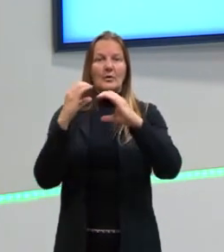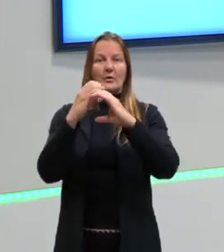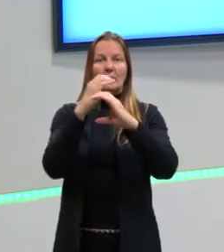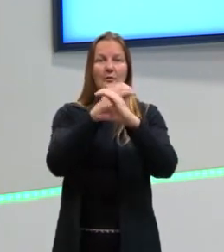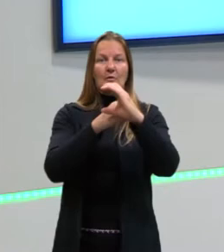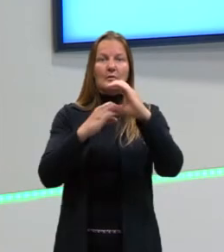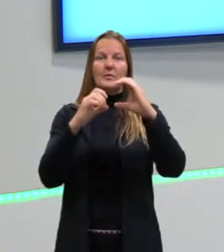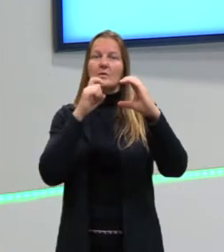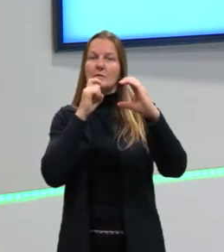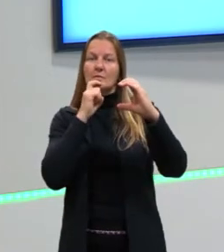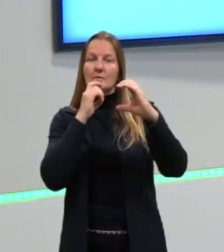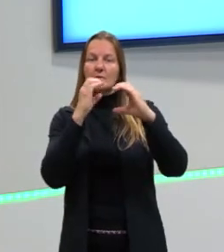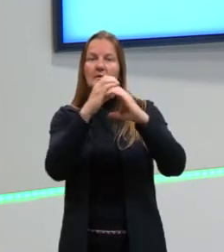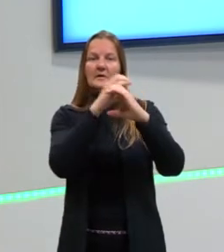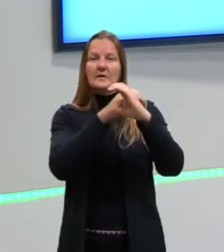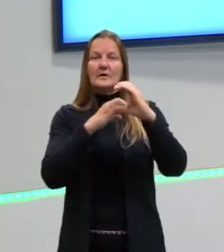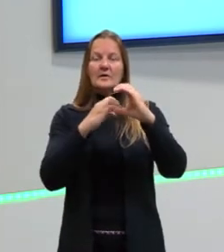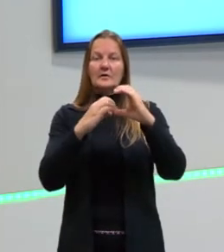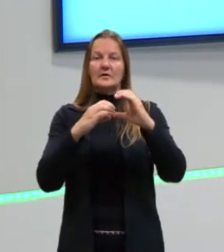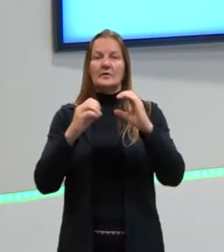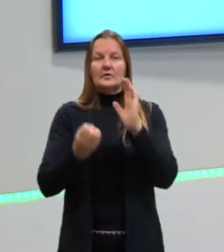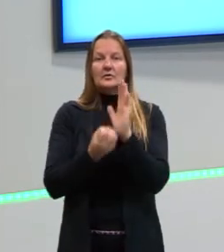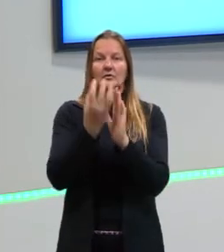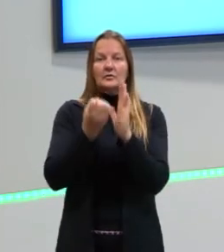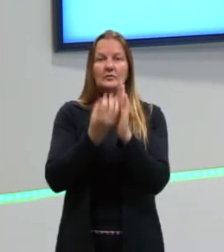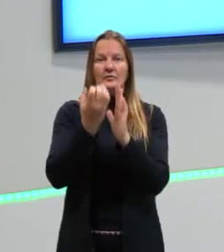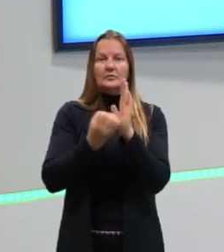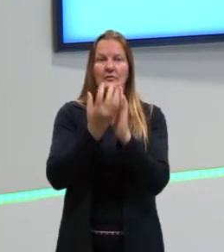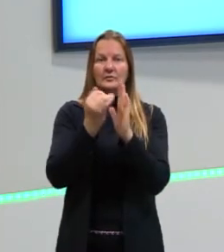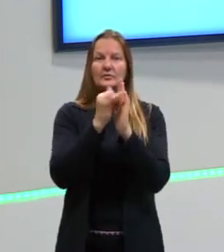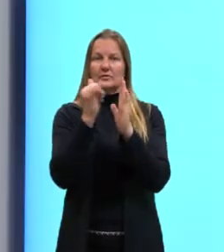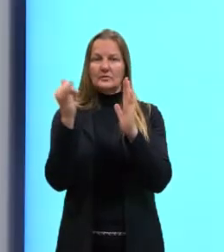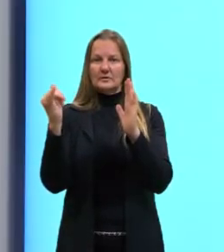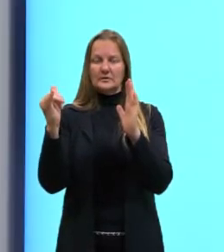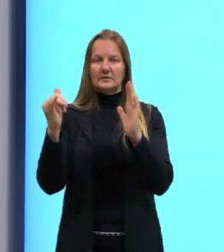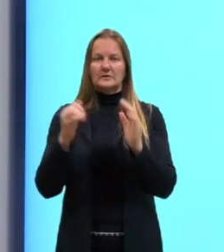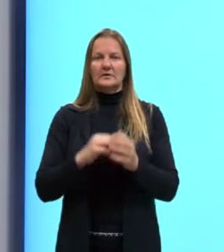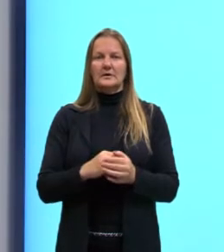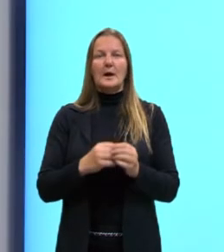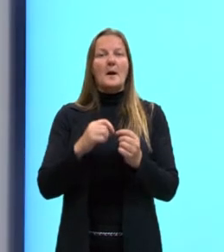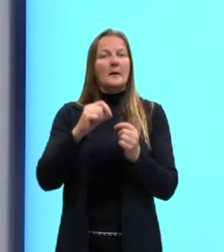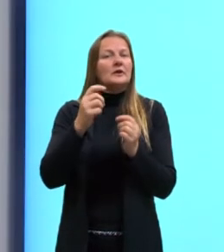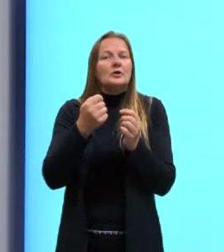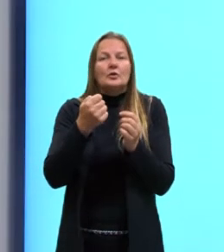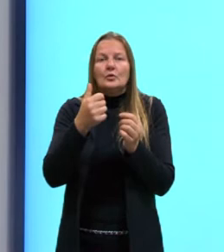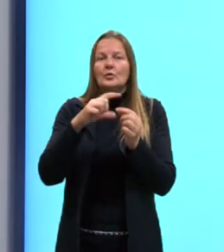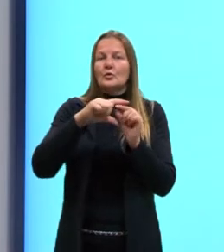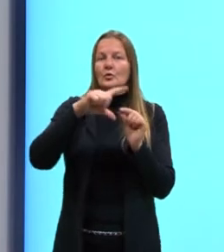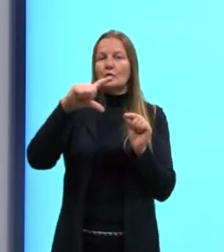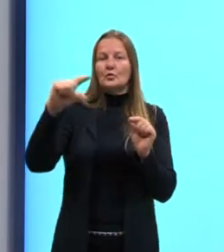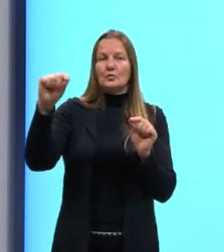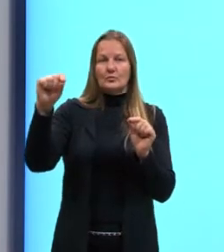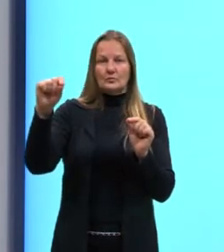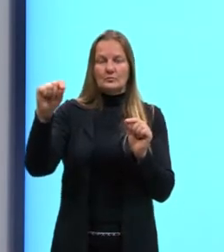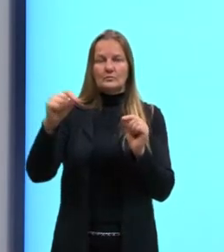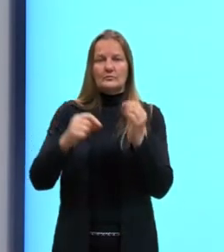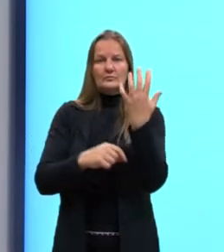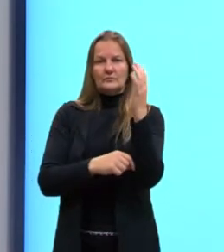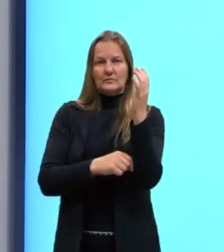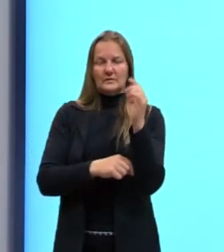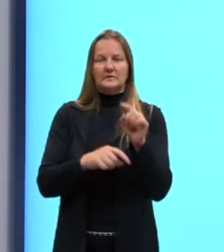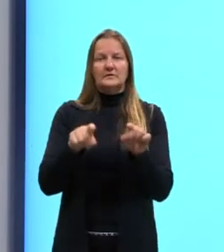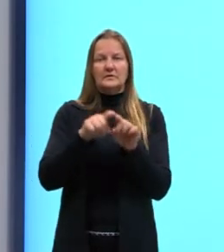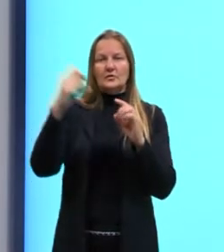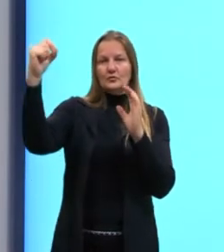típico, então, dos seres autótrofos. Autótrofos. Que são as plantas, né? Fotossintetizantes. O